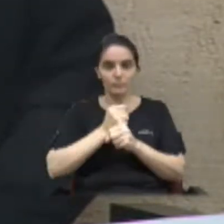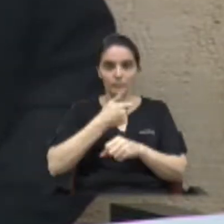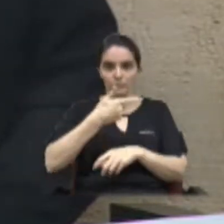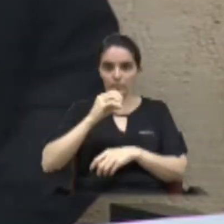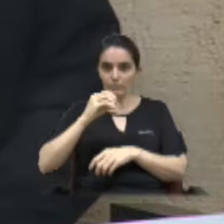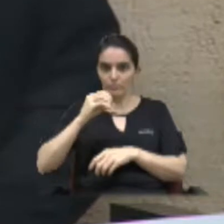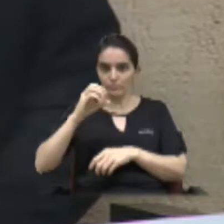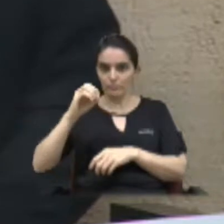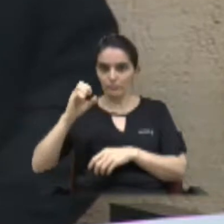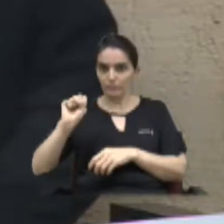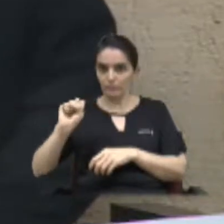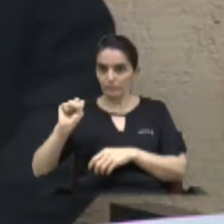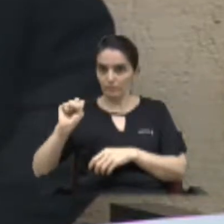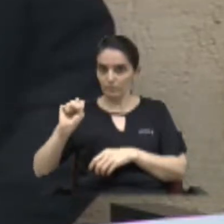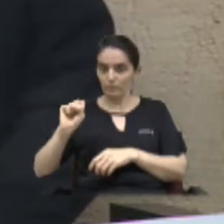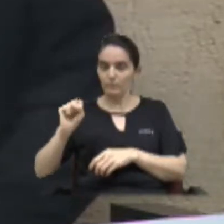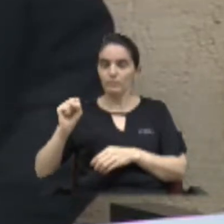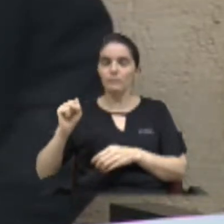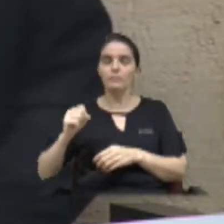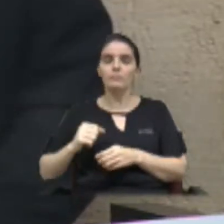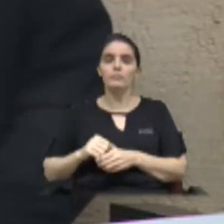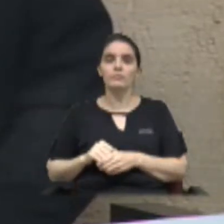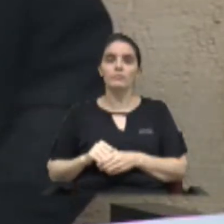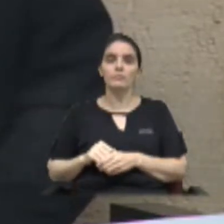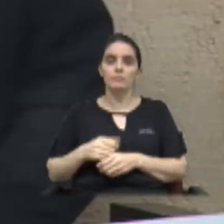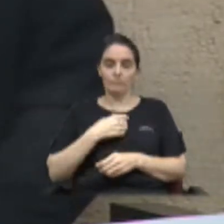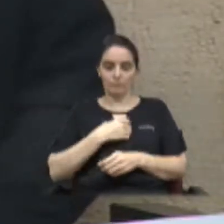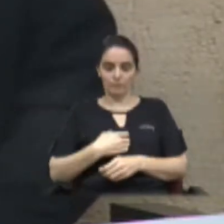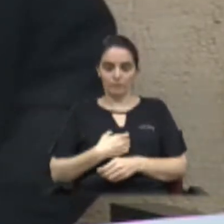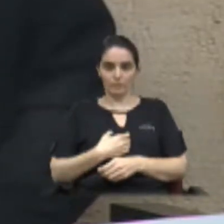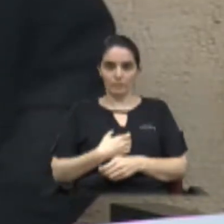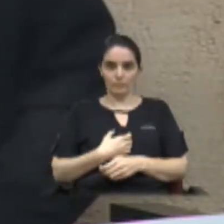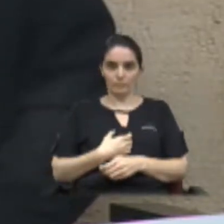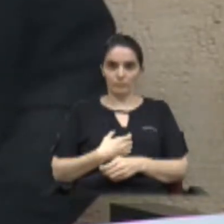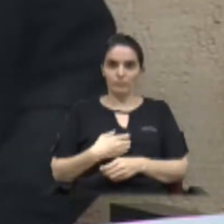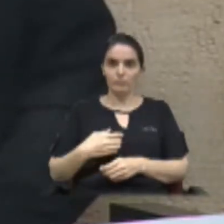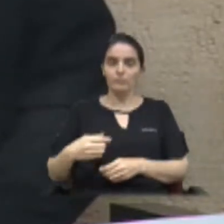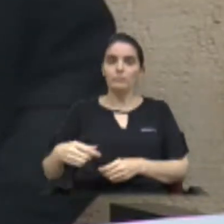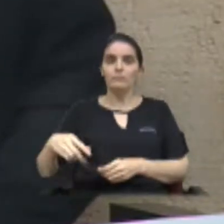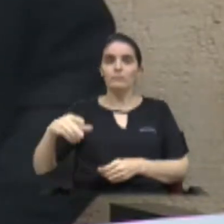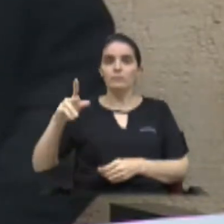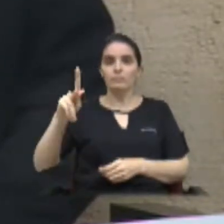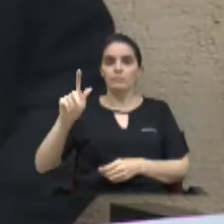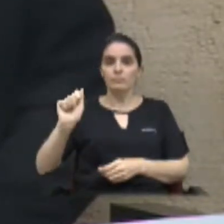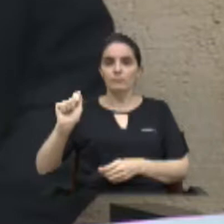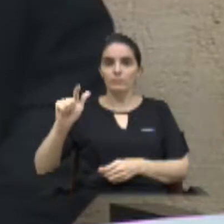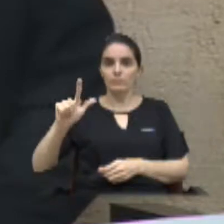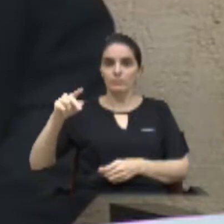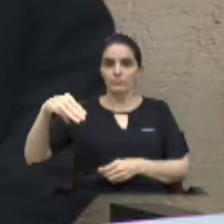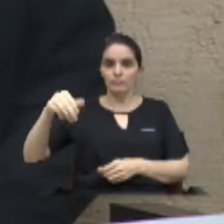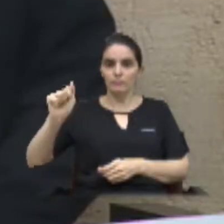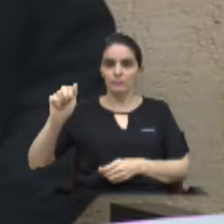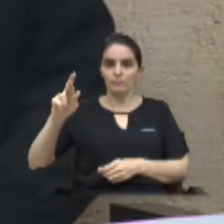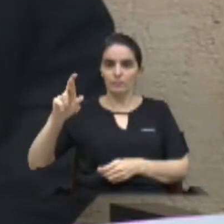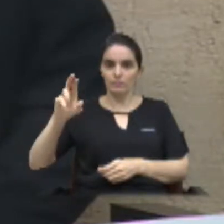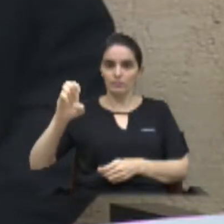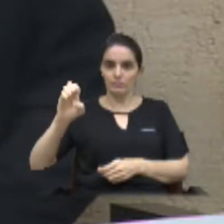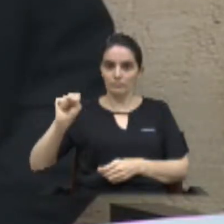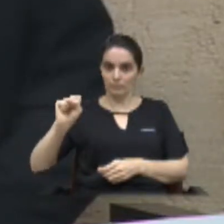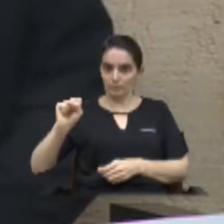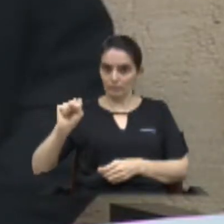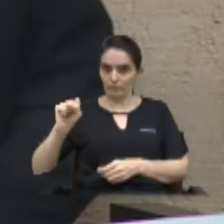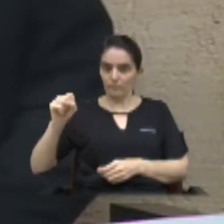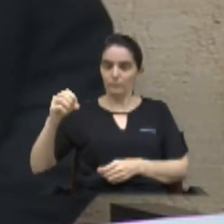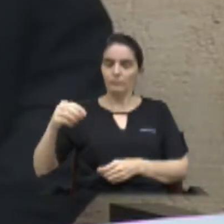homenageado por esta Casa de Leis com a medalha de mérito Palmares. Senhor Moacir, como era